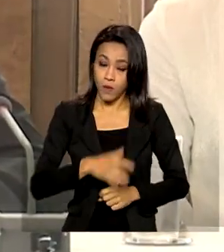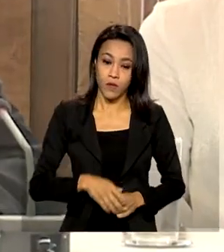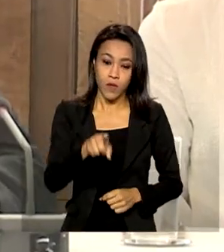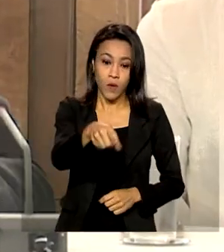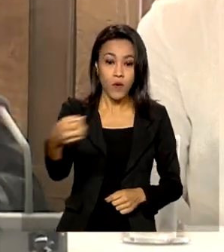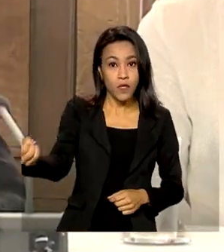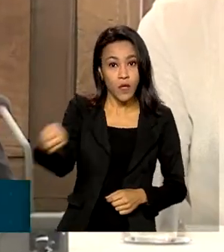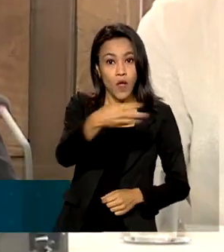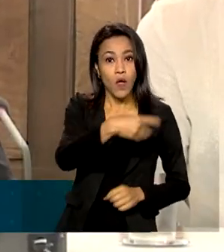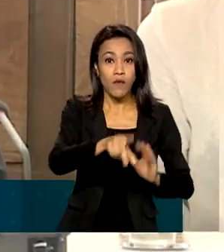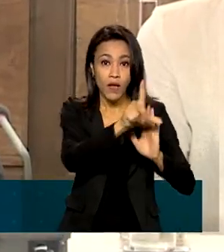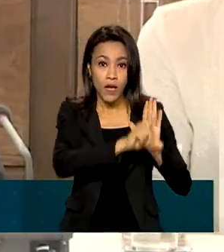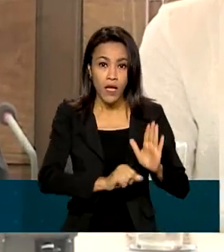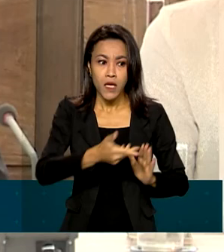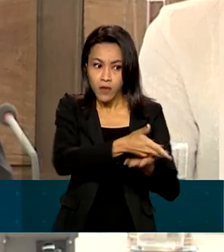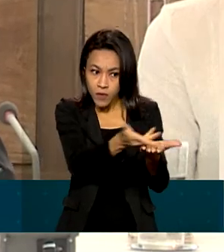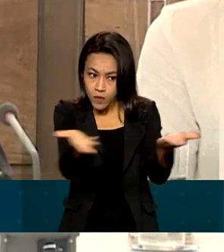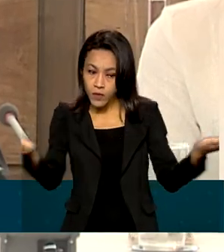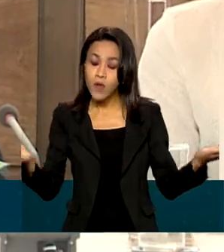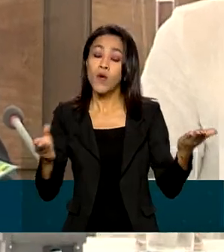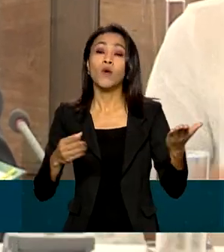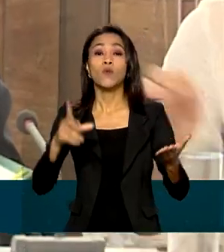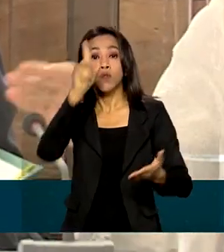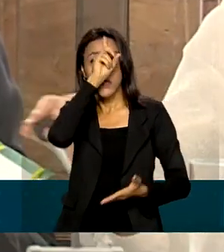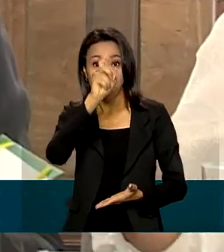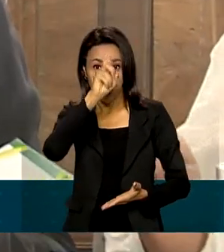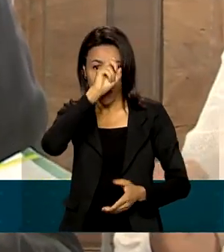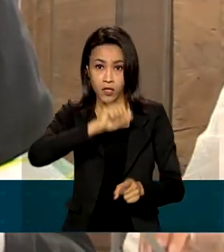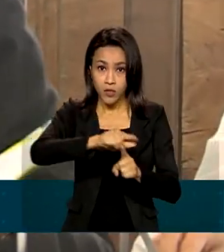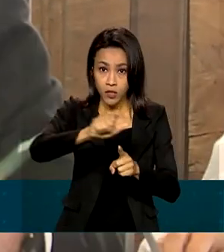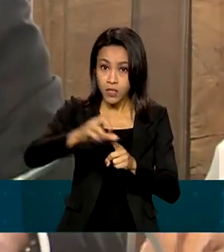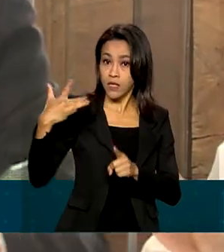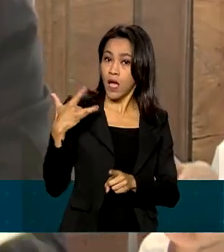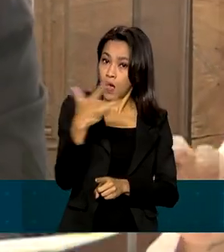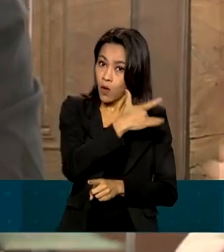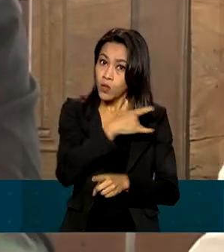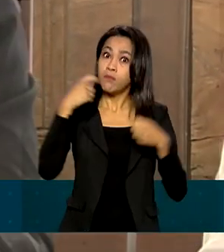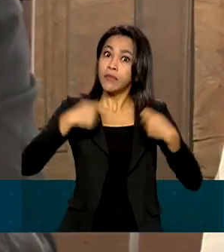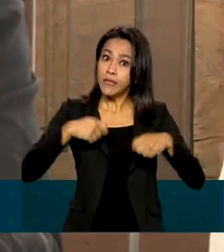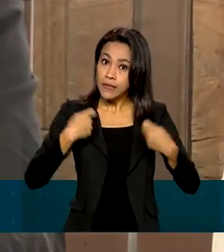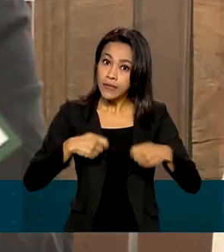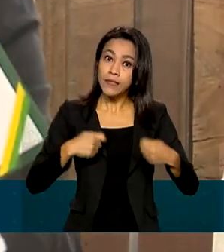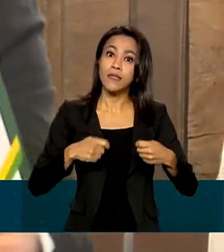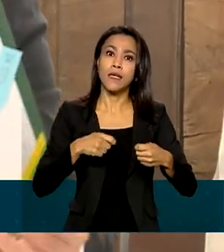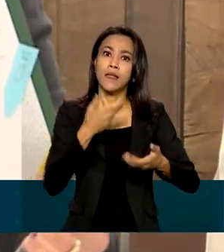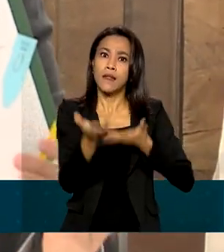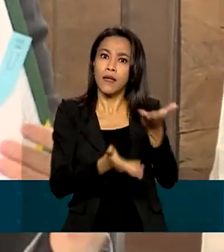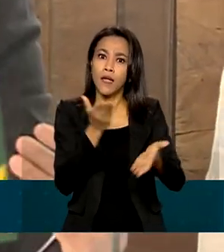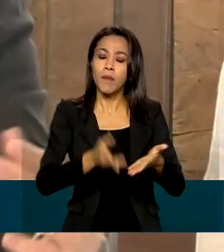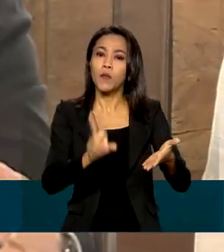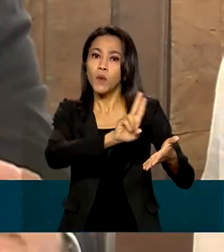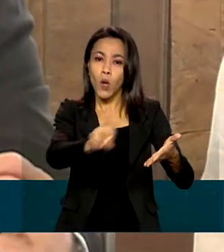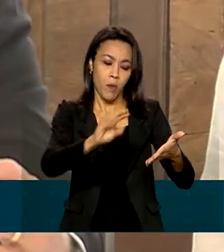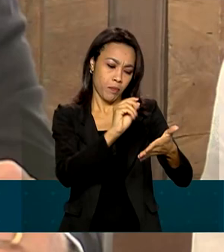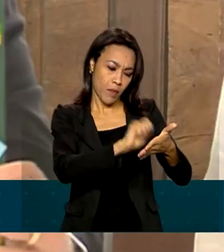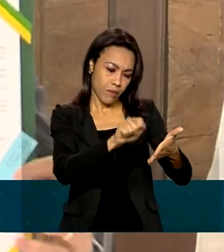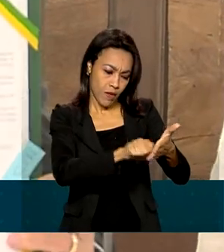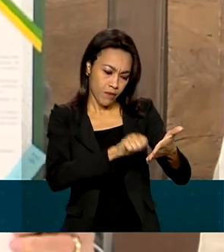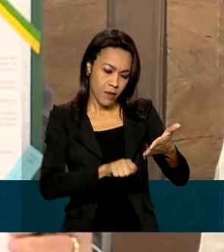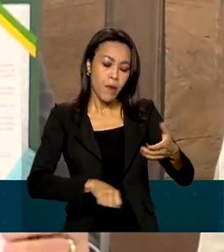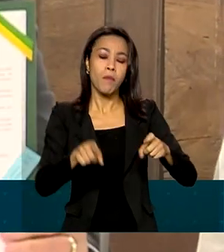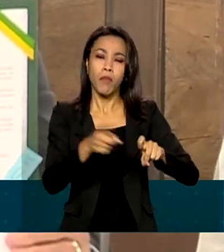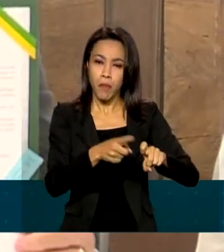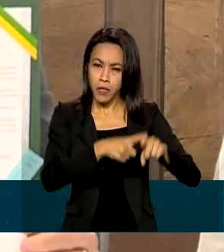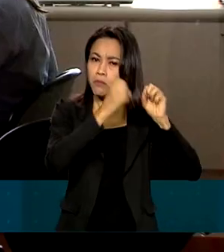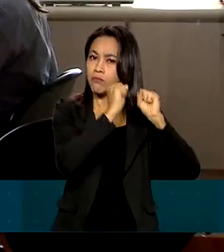a nova lei, os planos de saúde podem ser obrigados a financiar tratamentos prescritos por médicos que não estiverem na lista da Agência Nacional